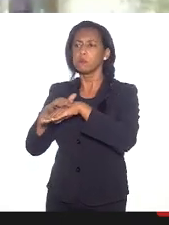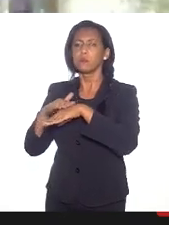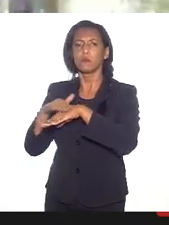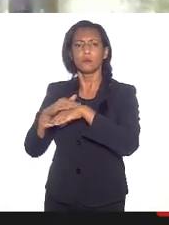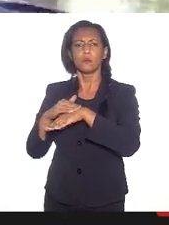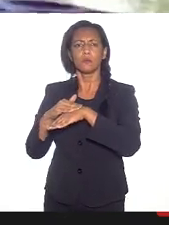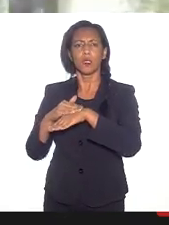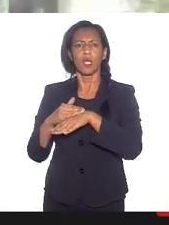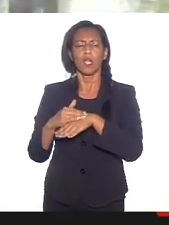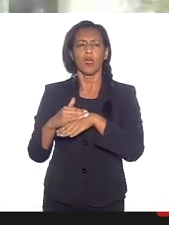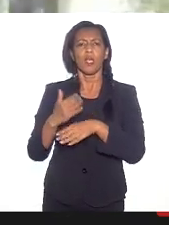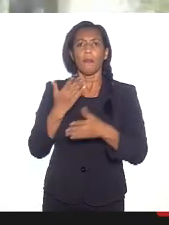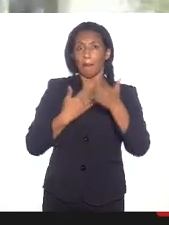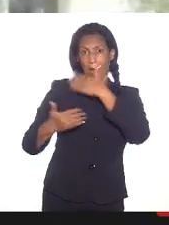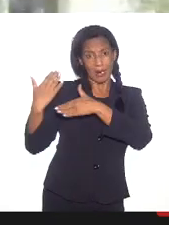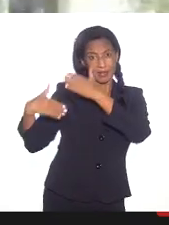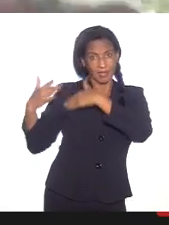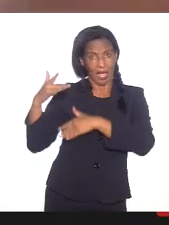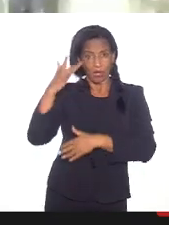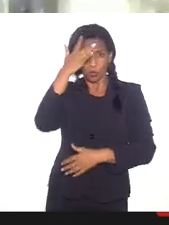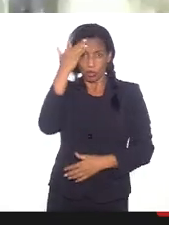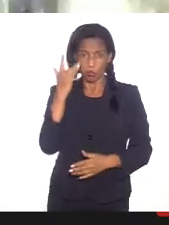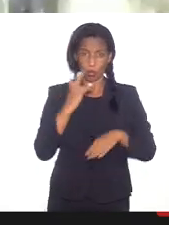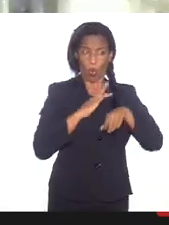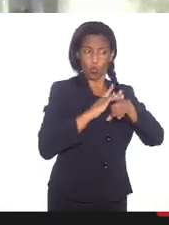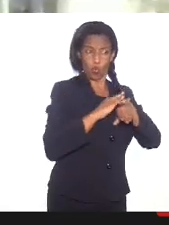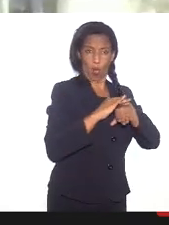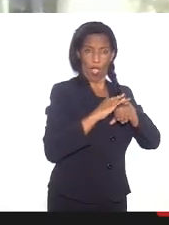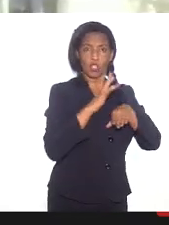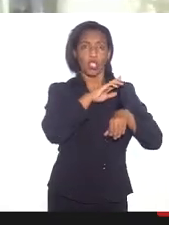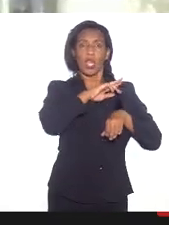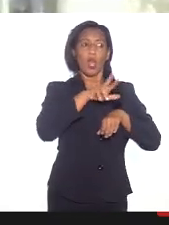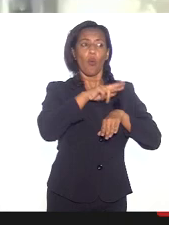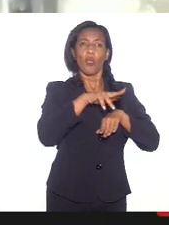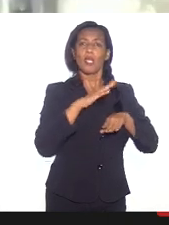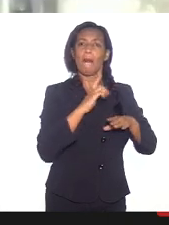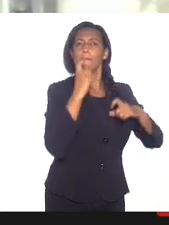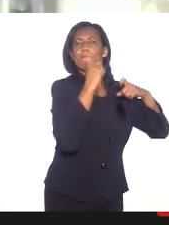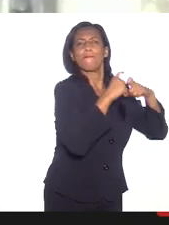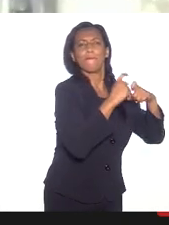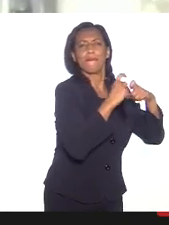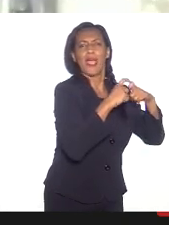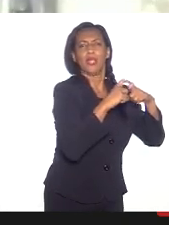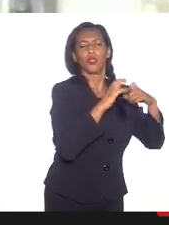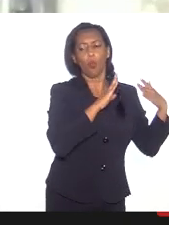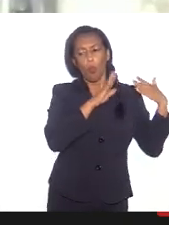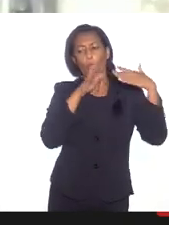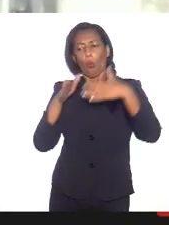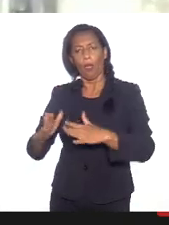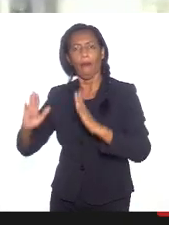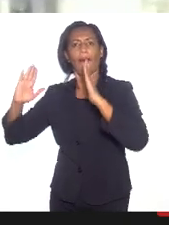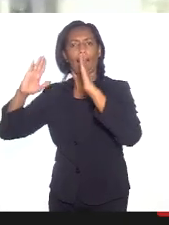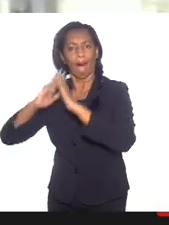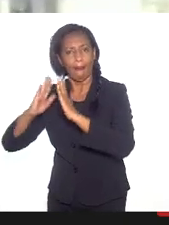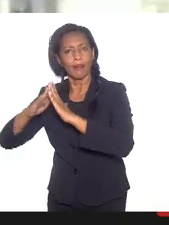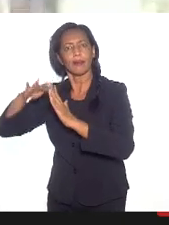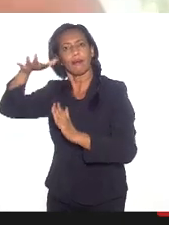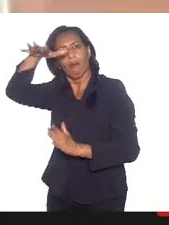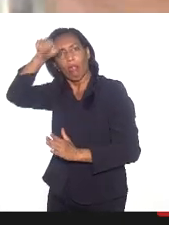não iam procurar médico, iam no terreiro. E qual é a função do terreiro? Qual é a função do terreiro? É acolher,